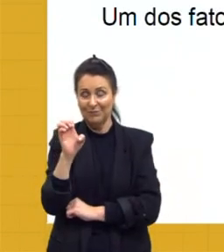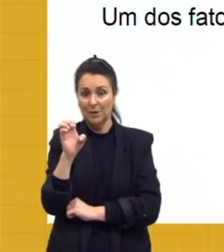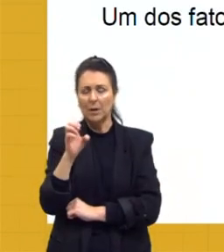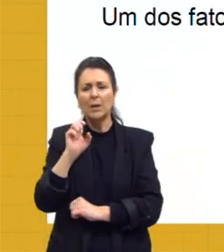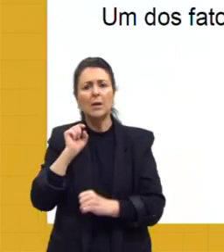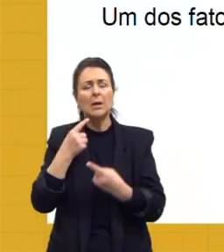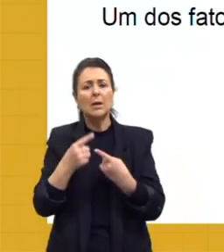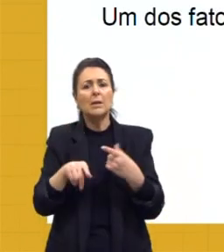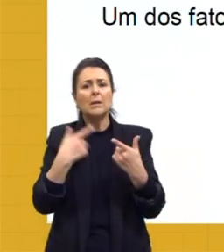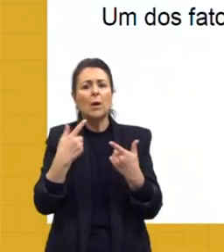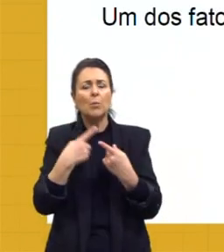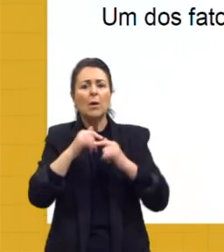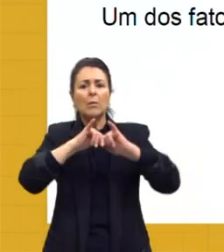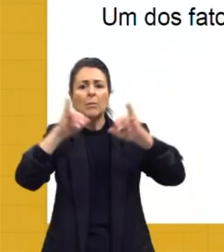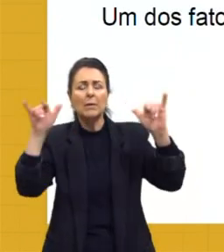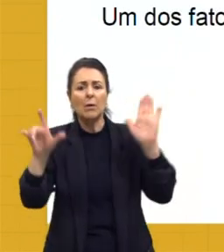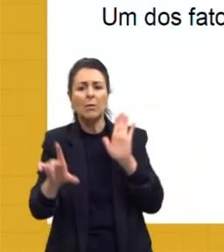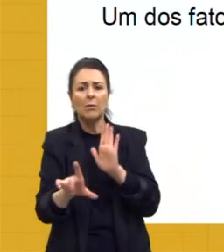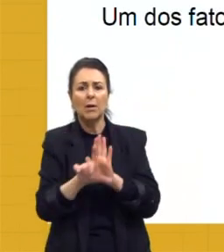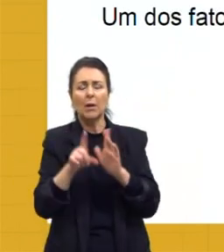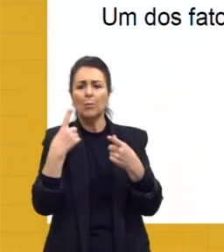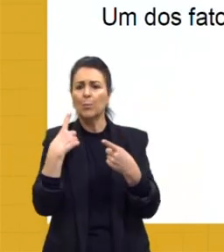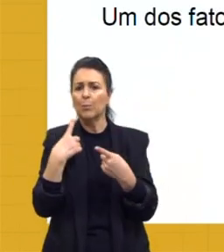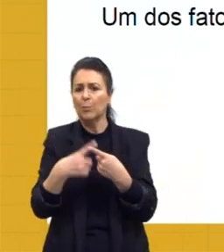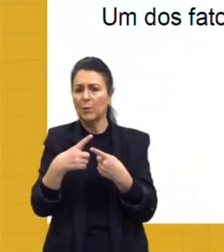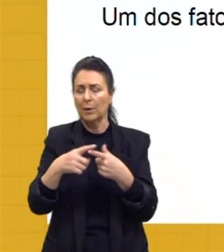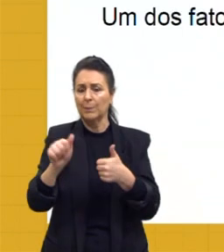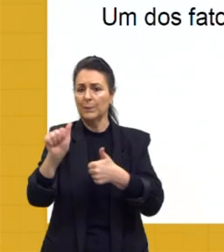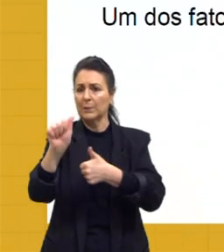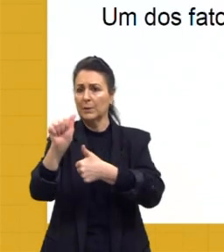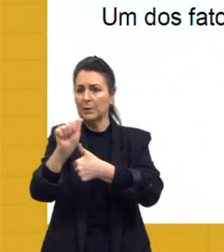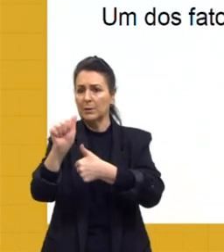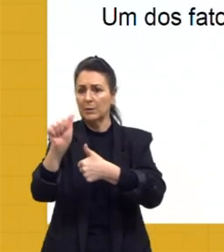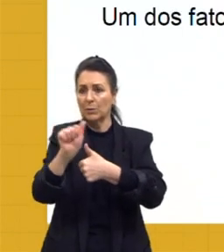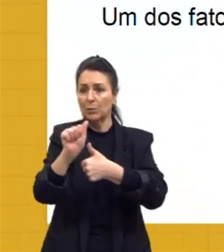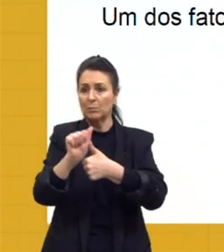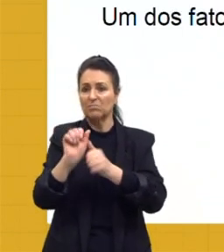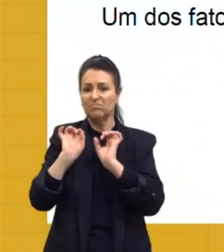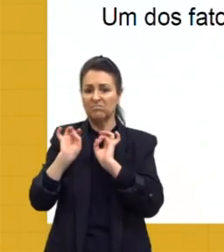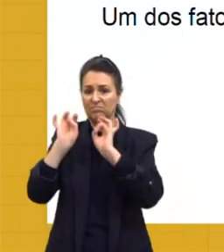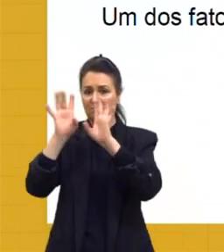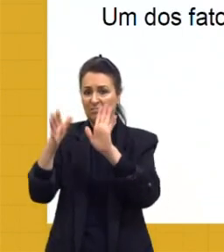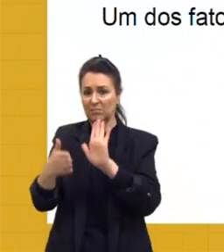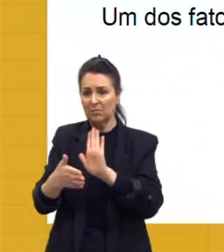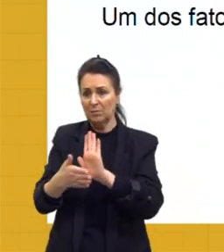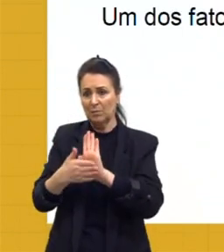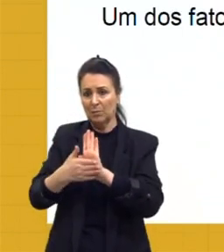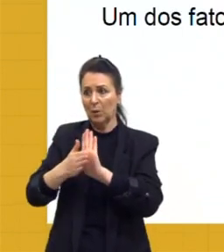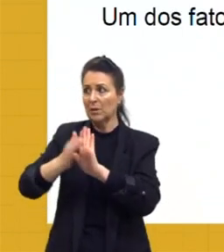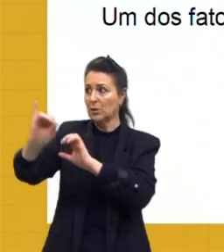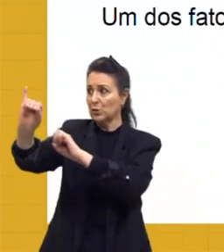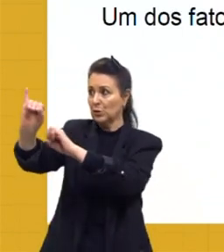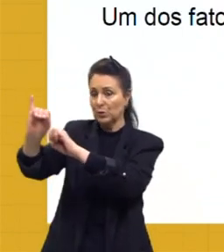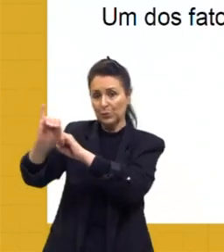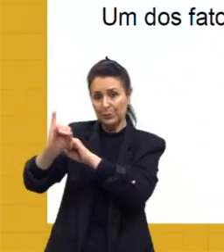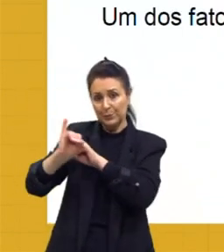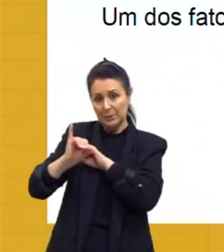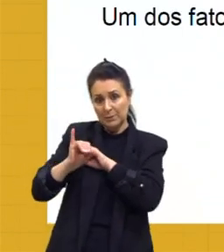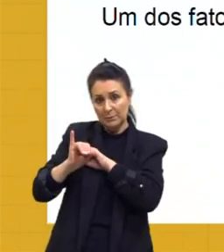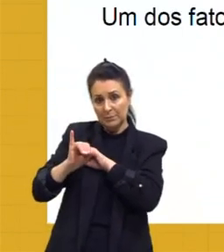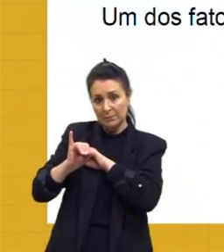promulgação da lei apresentada foi opção A, o abandono de propostas de imigração.